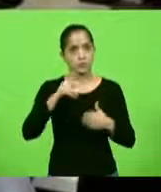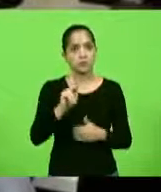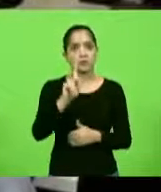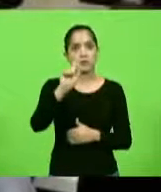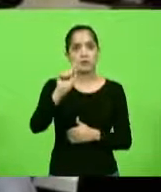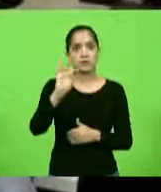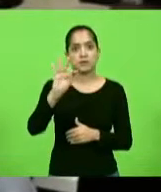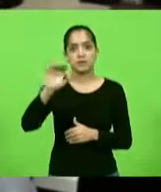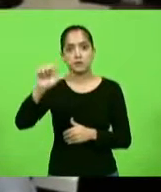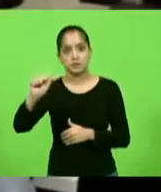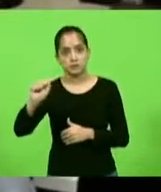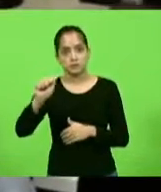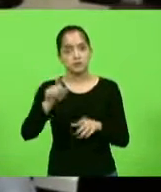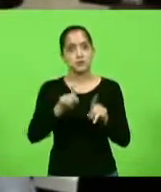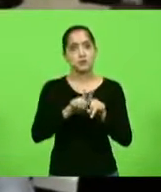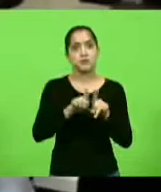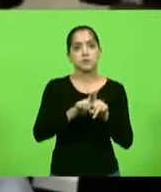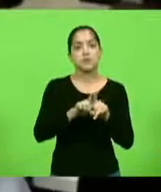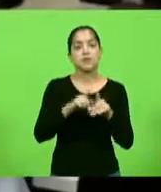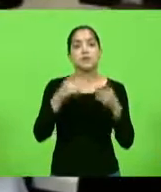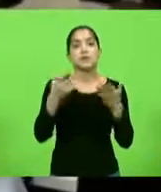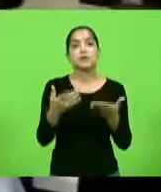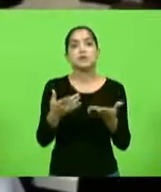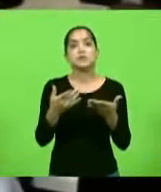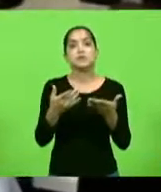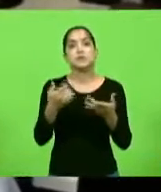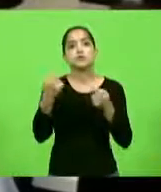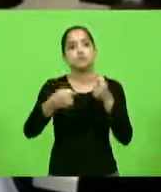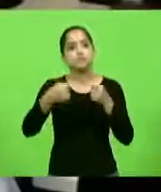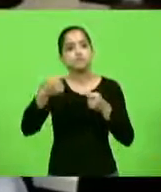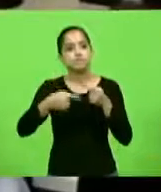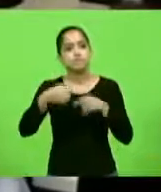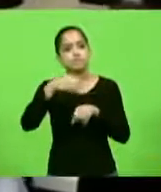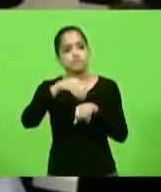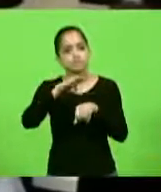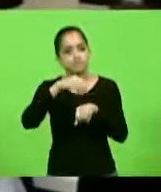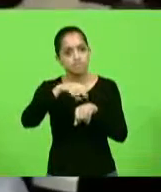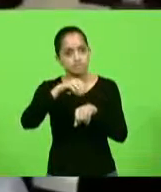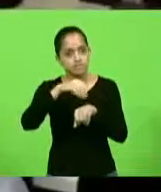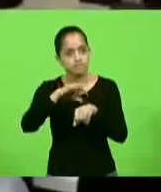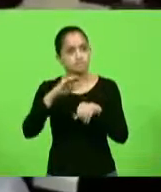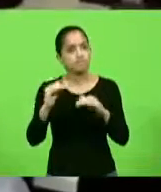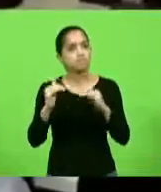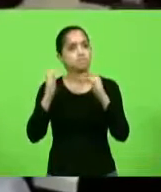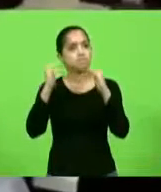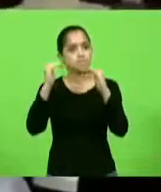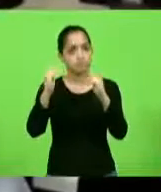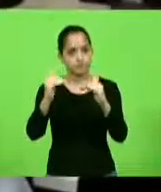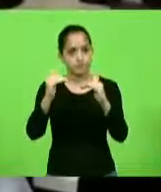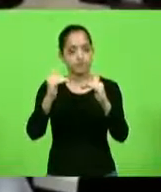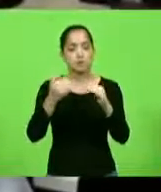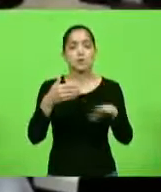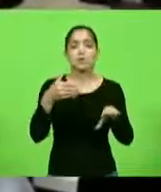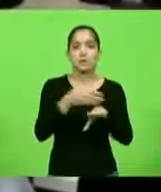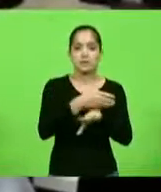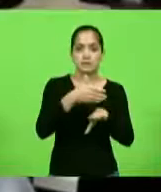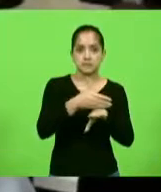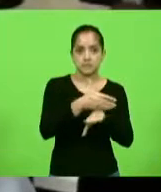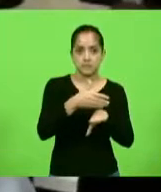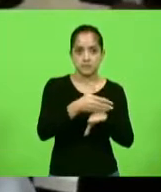de Balneário Camboriú, onde nós levamos conhecimento de alto nível com a nossa participação